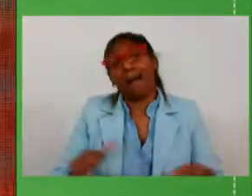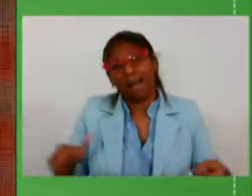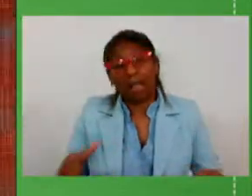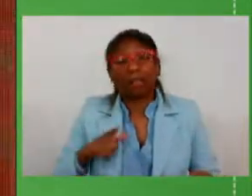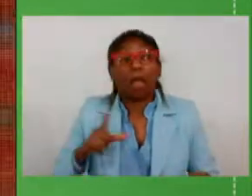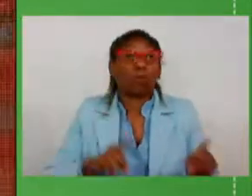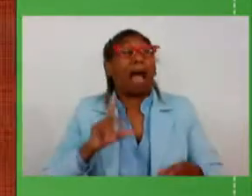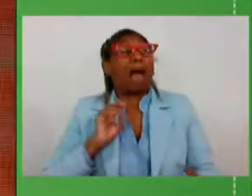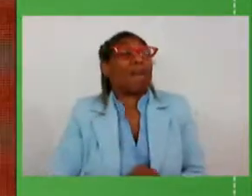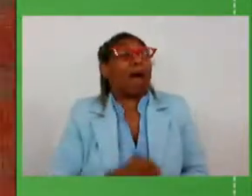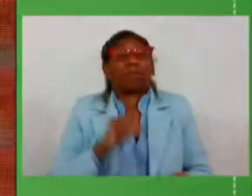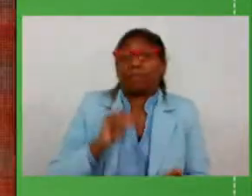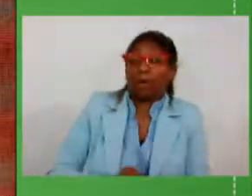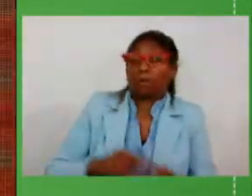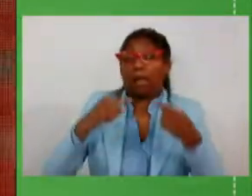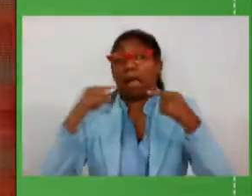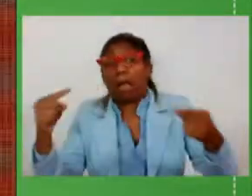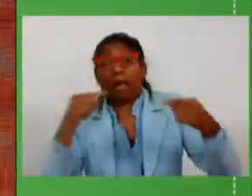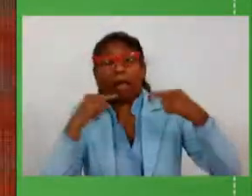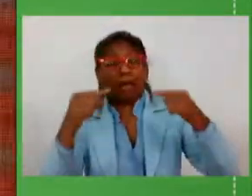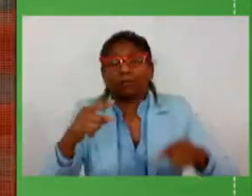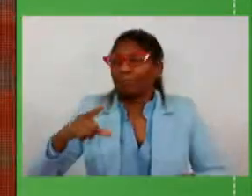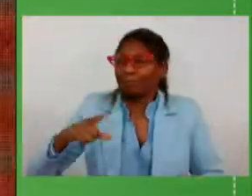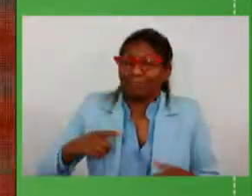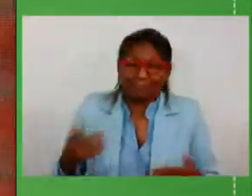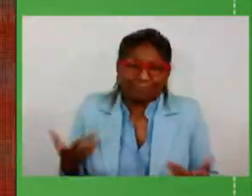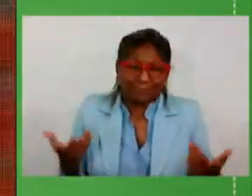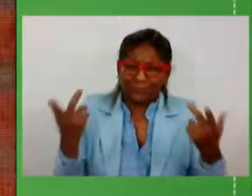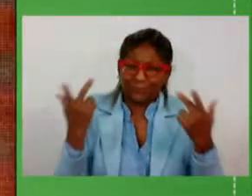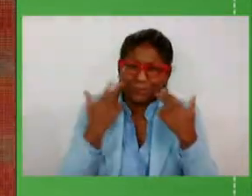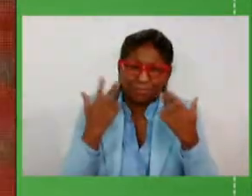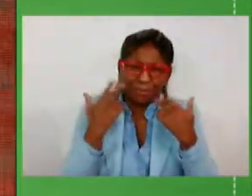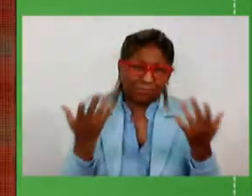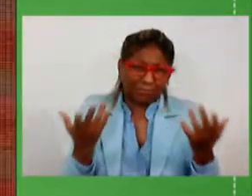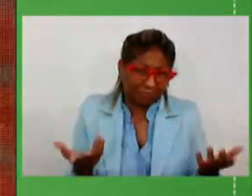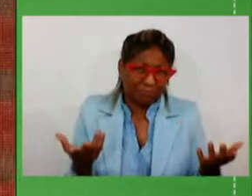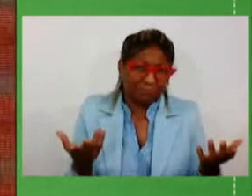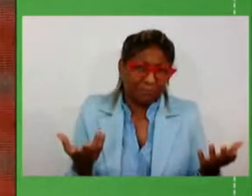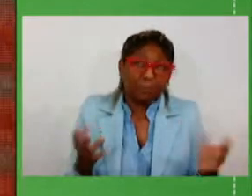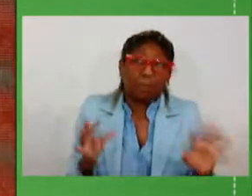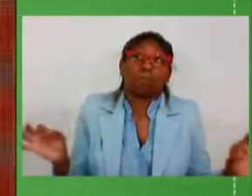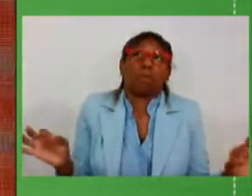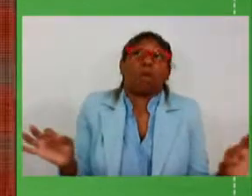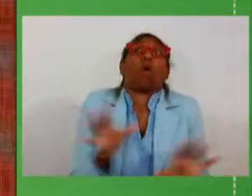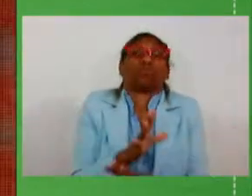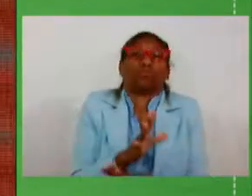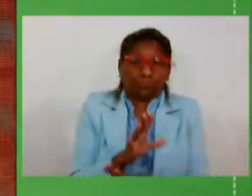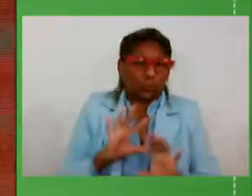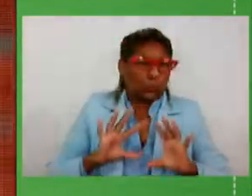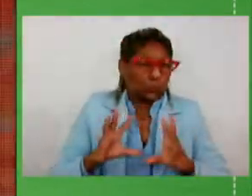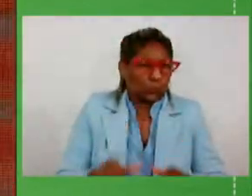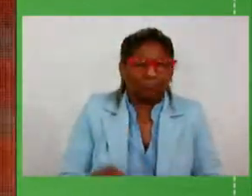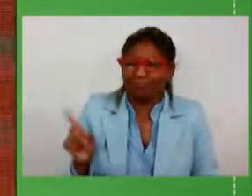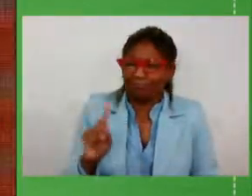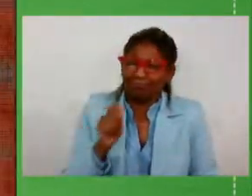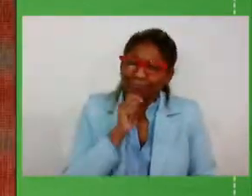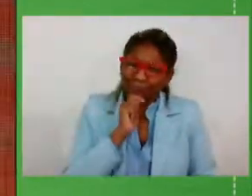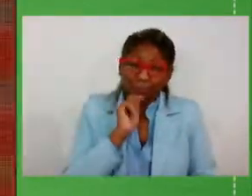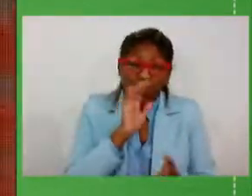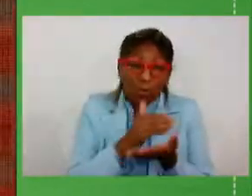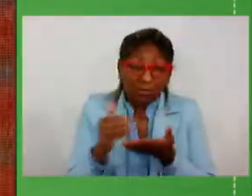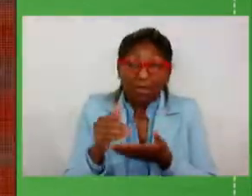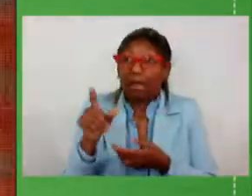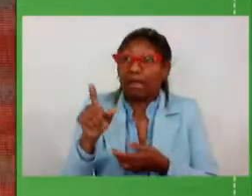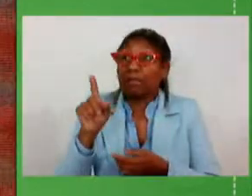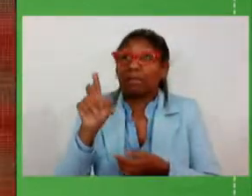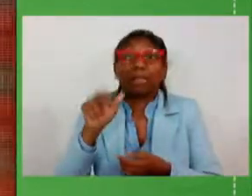mais isso ou mais aquilo evidentemente ninguém teria a expectativa de resolver todos os problemas nenhum governo nem